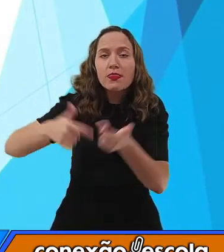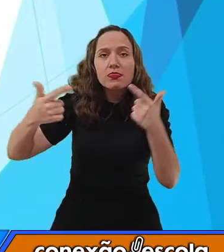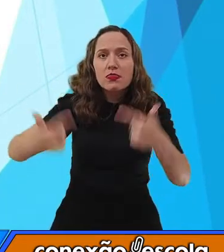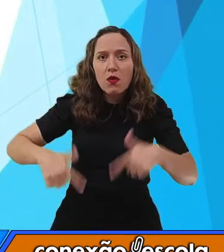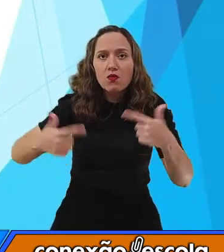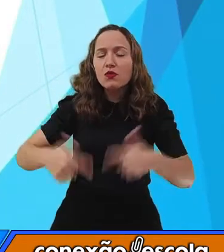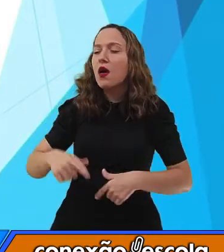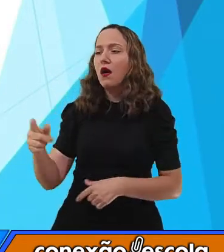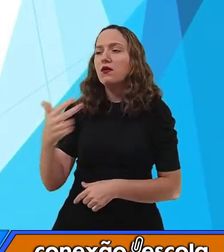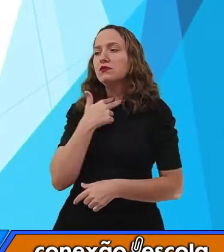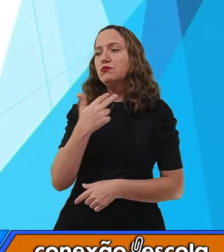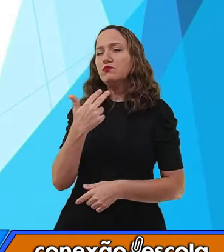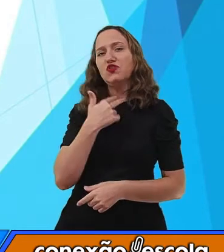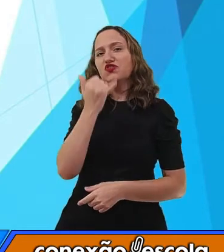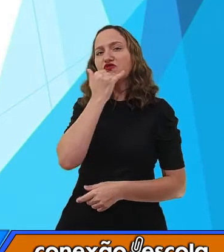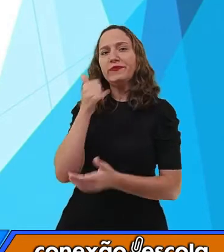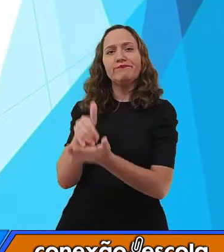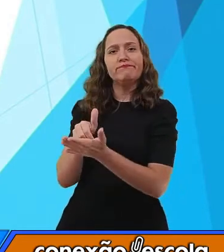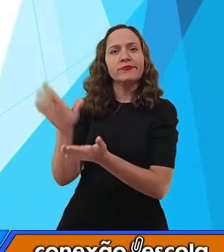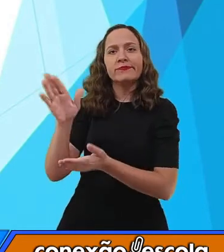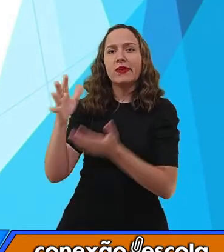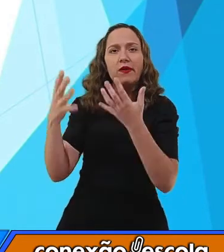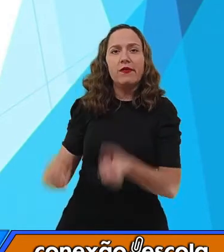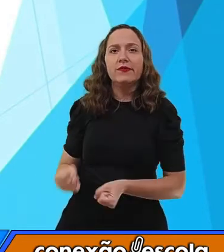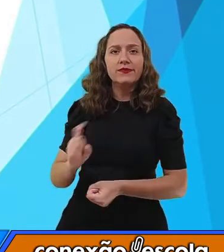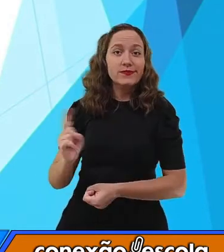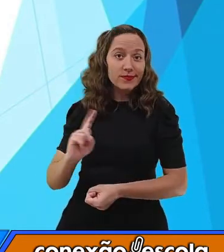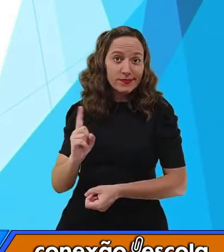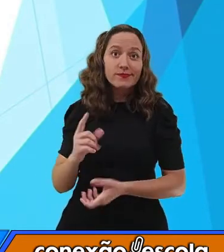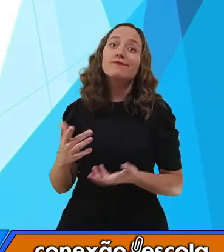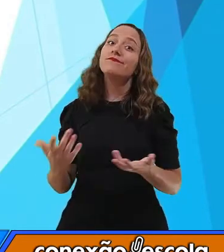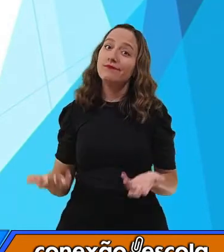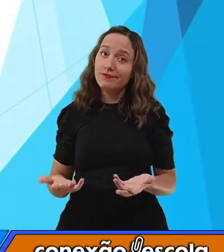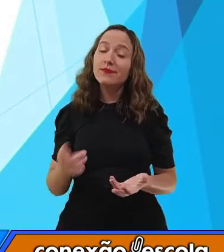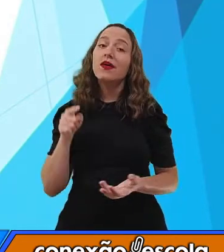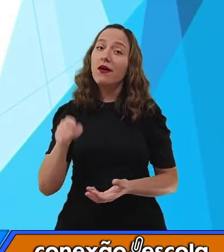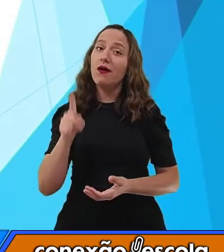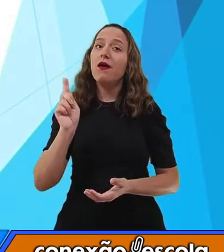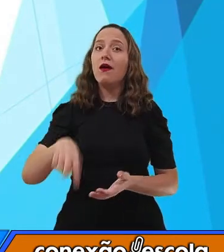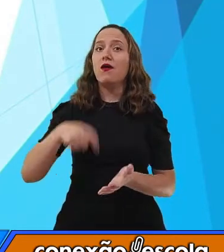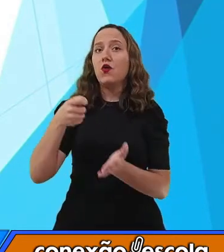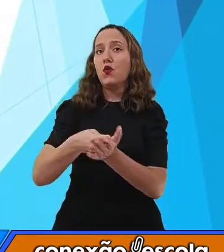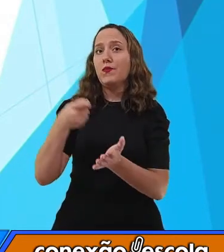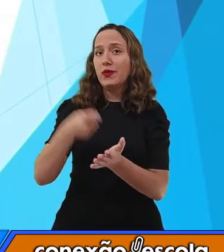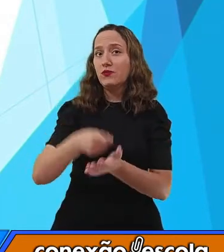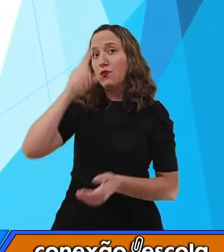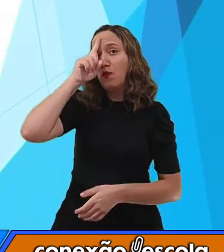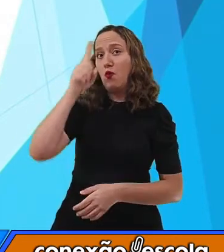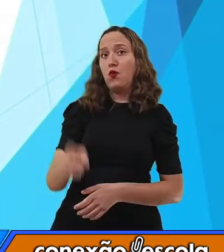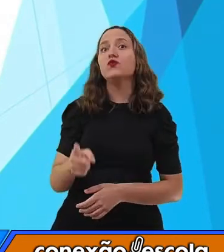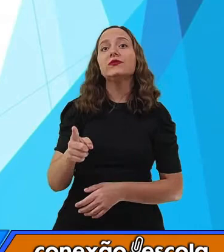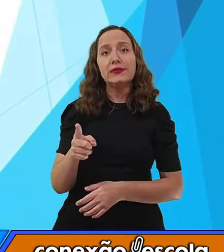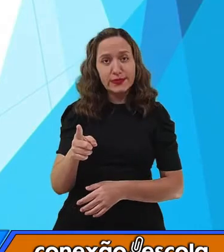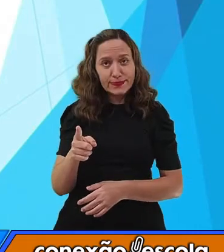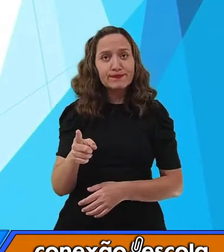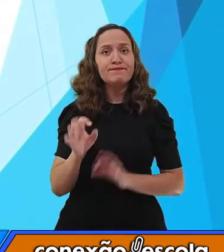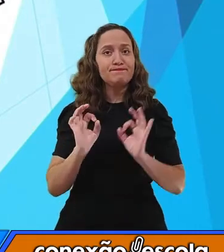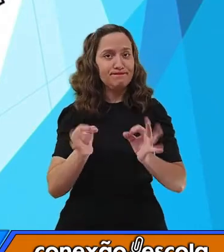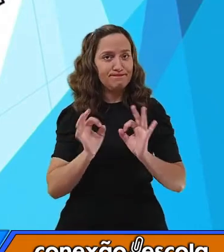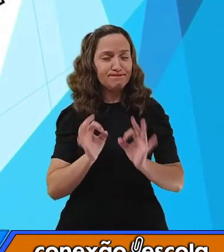convocado, né? Não dá para ser aceito ali. Então, é uma ordem, certo?